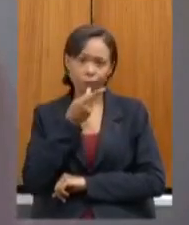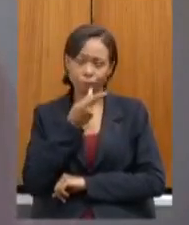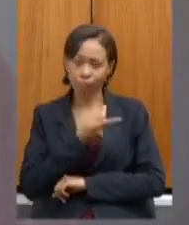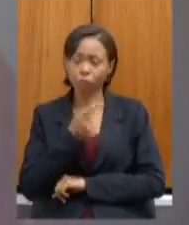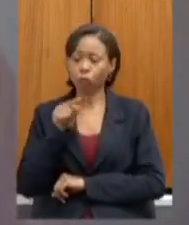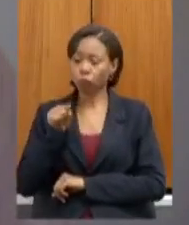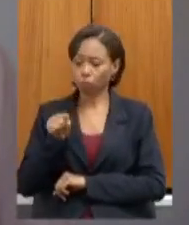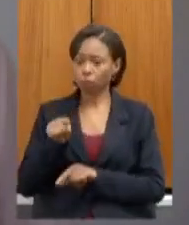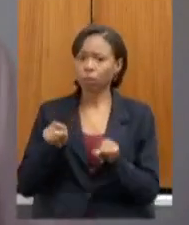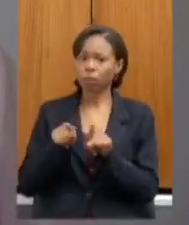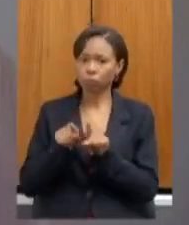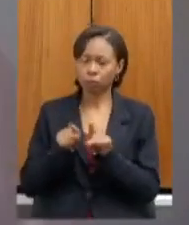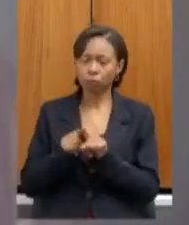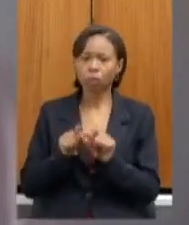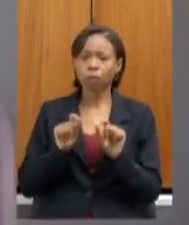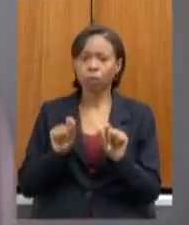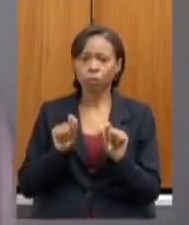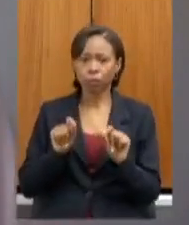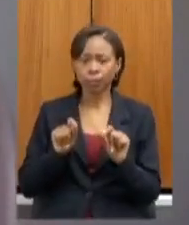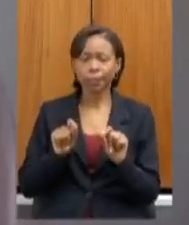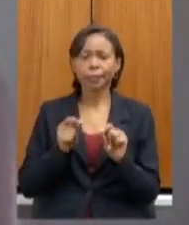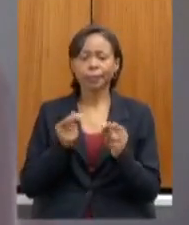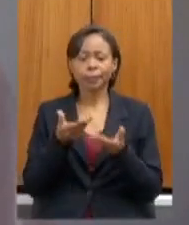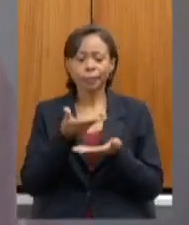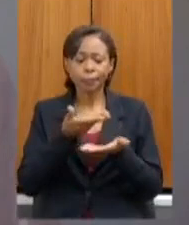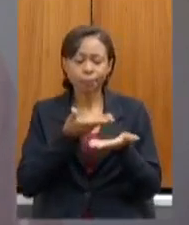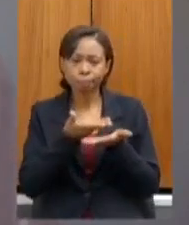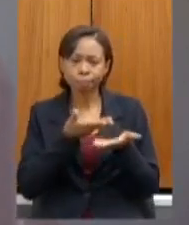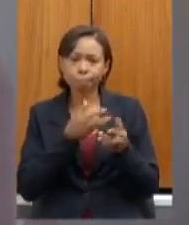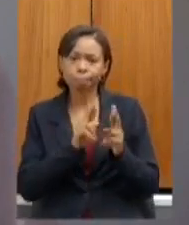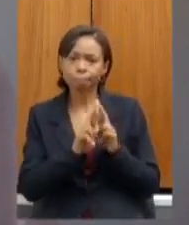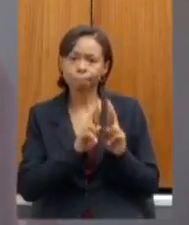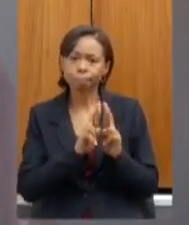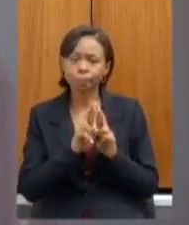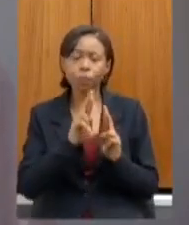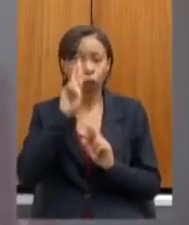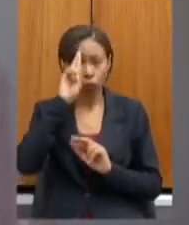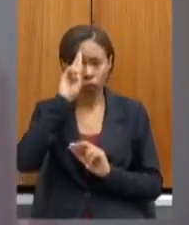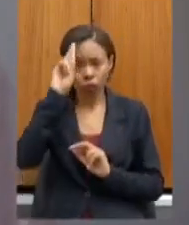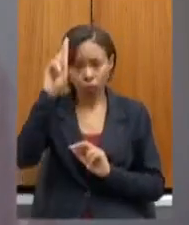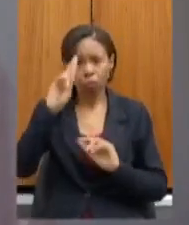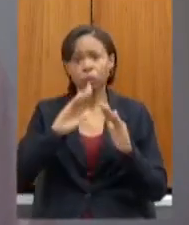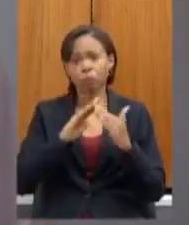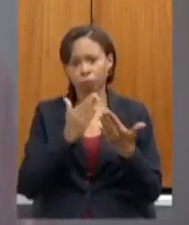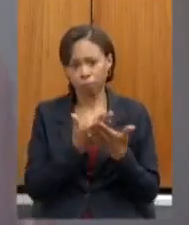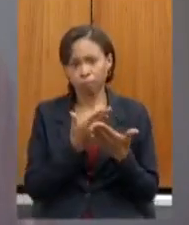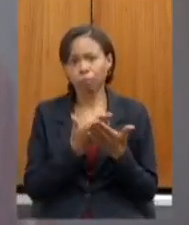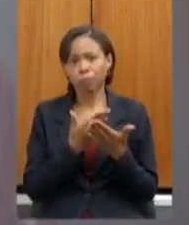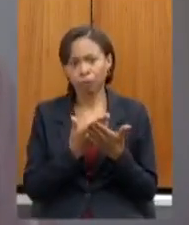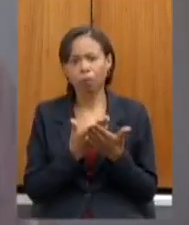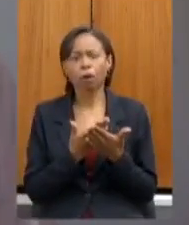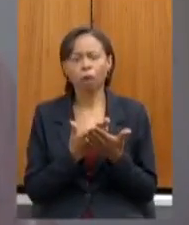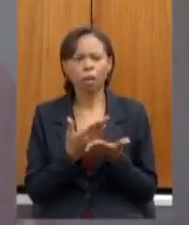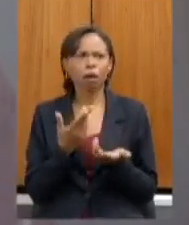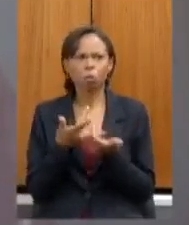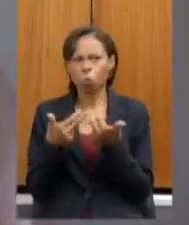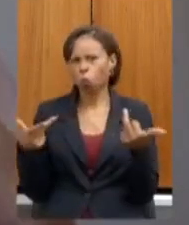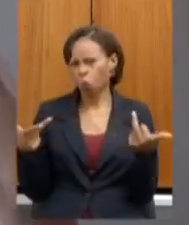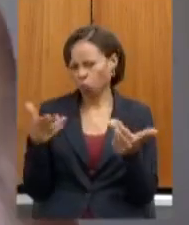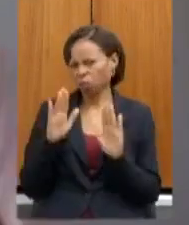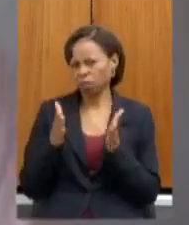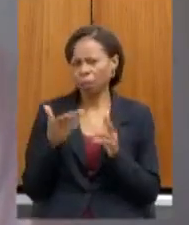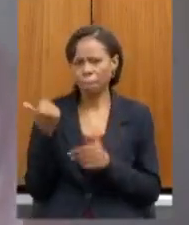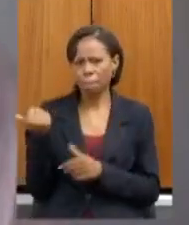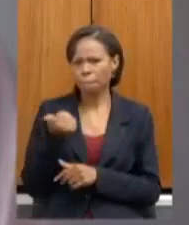abraçou desse processo de diálogo com diretores de escola muitas das coisas que foram melhoradas implementadas